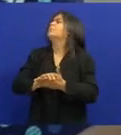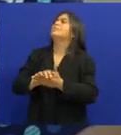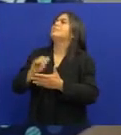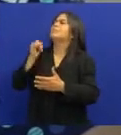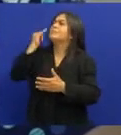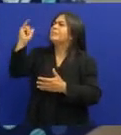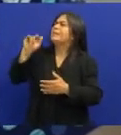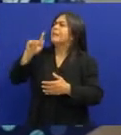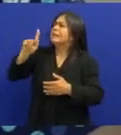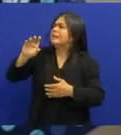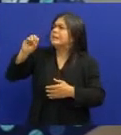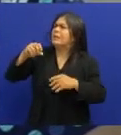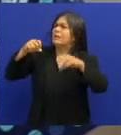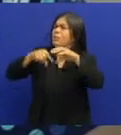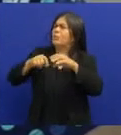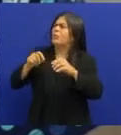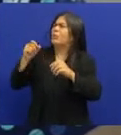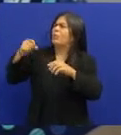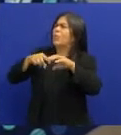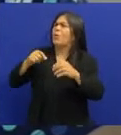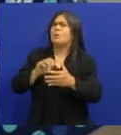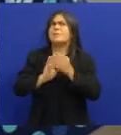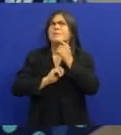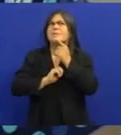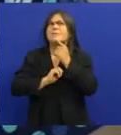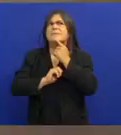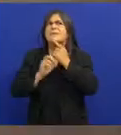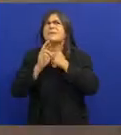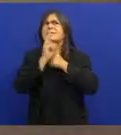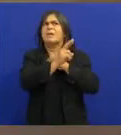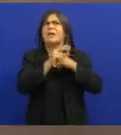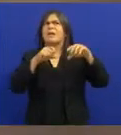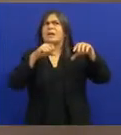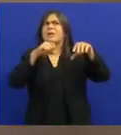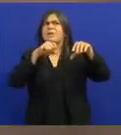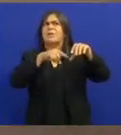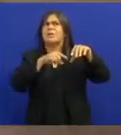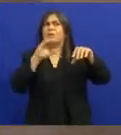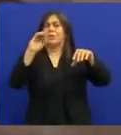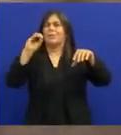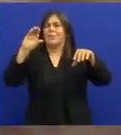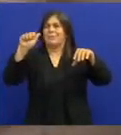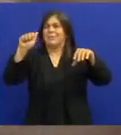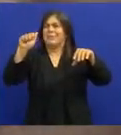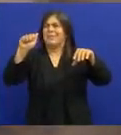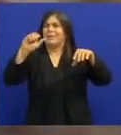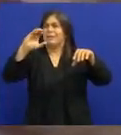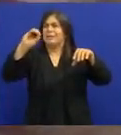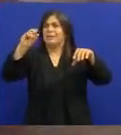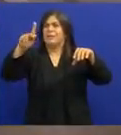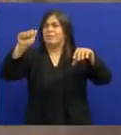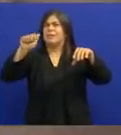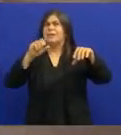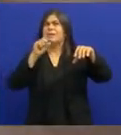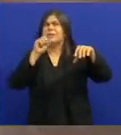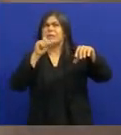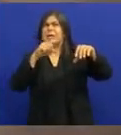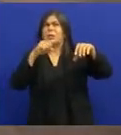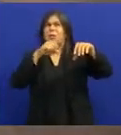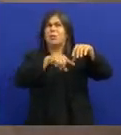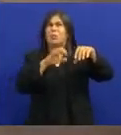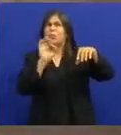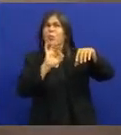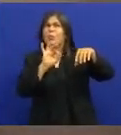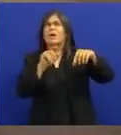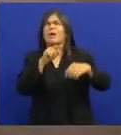jogou Zico fez o gol Aí eu fiquei Se eu falar que Zico Foi na Copa, né? Falei, se eu